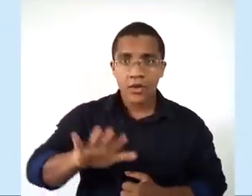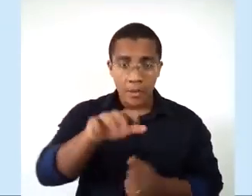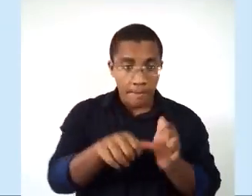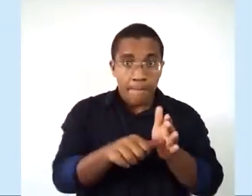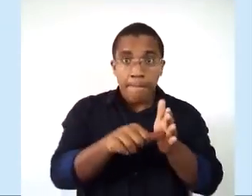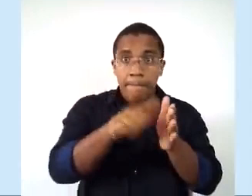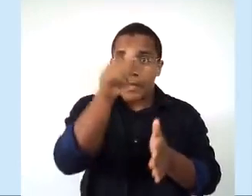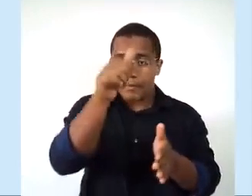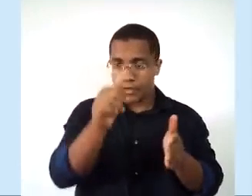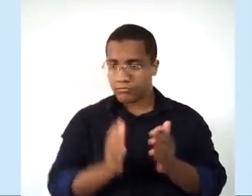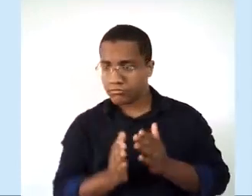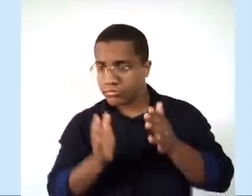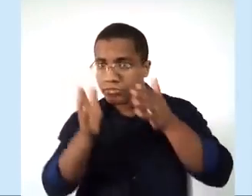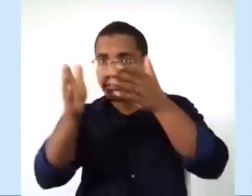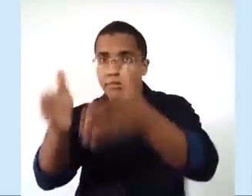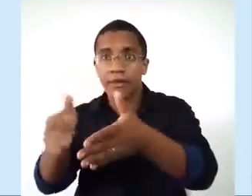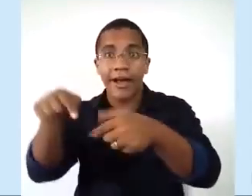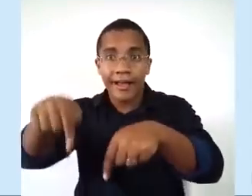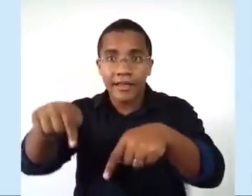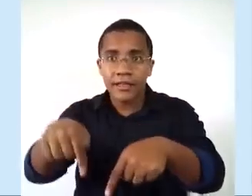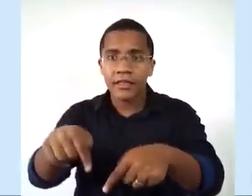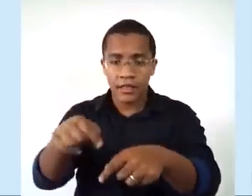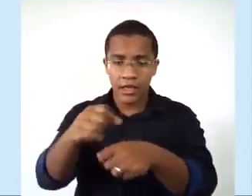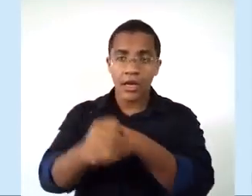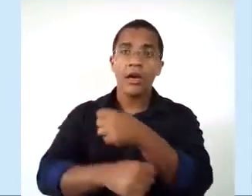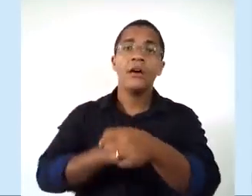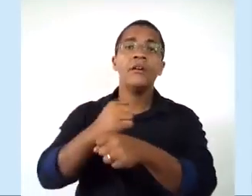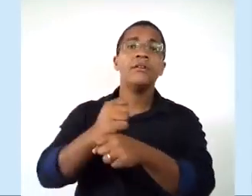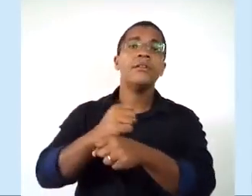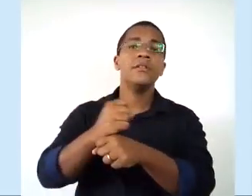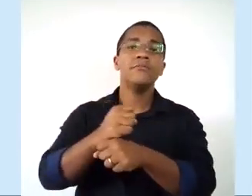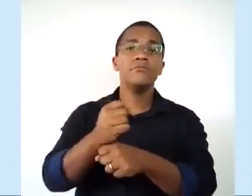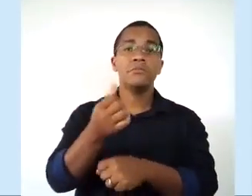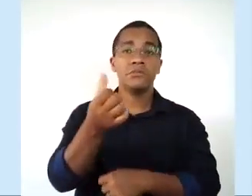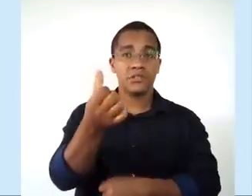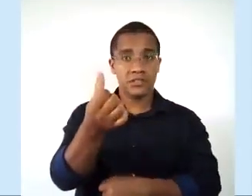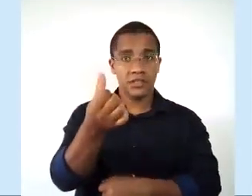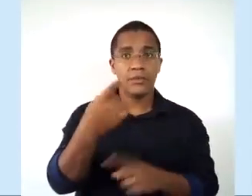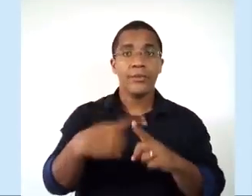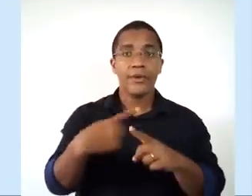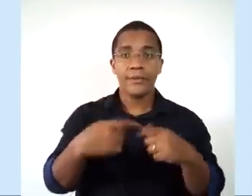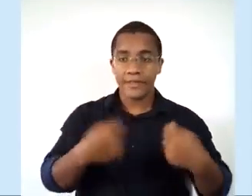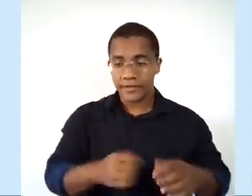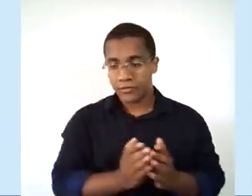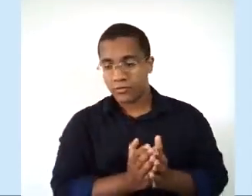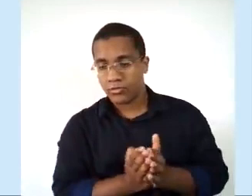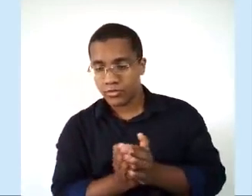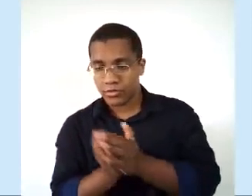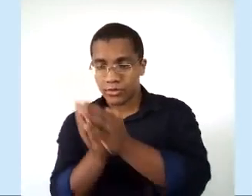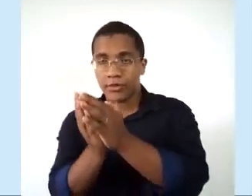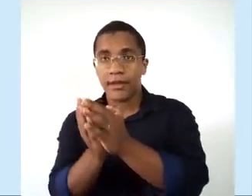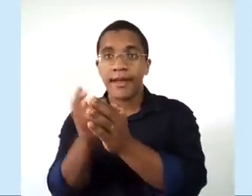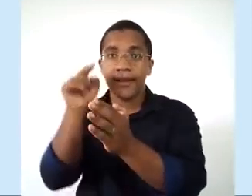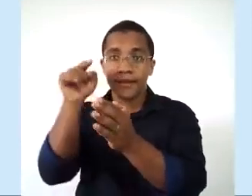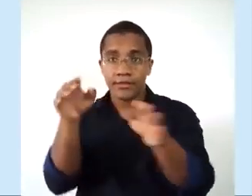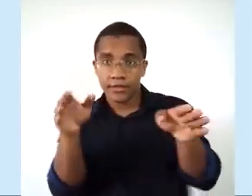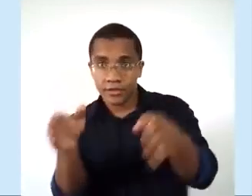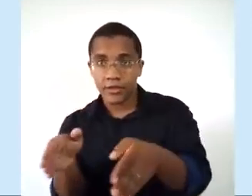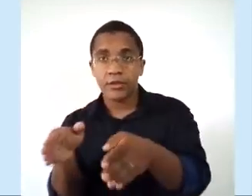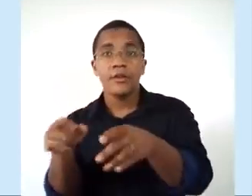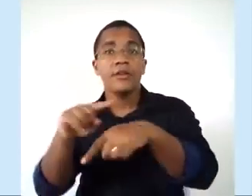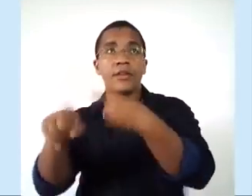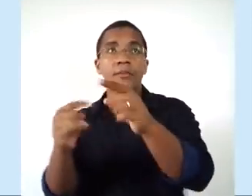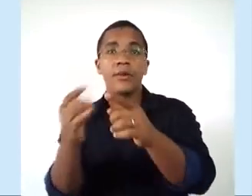iniciais que eles tinham, demorava mais ou menos... A primeira foi seis anos porque teve que chegar aqui e depois voltar para as Índias para contornar a África.